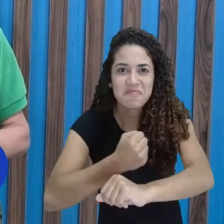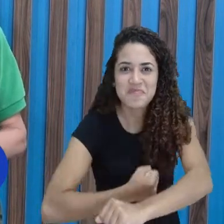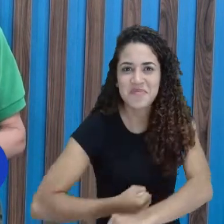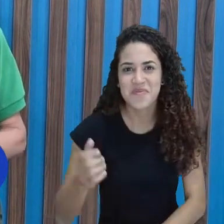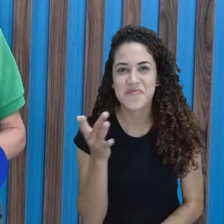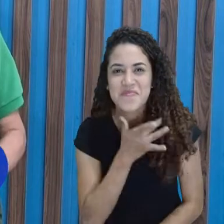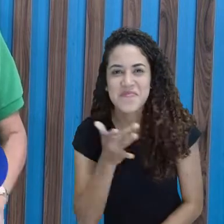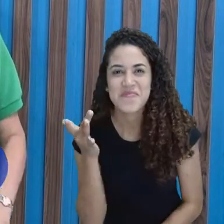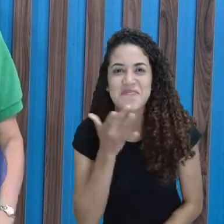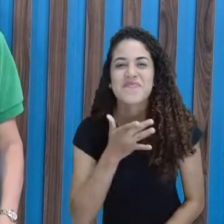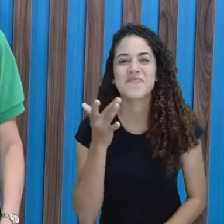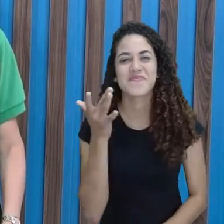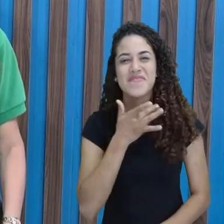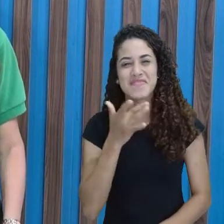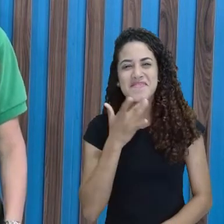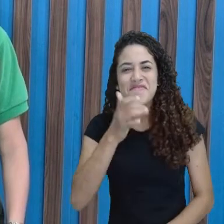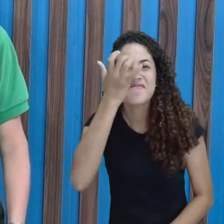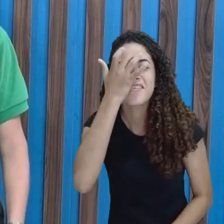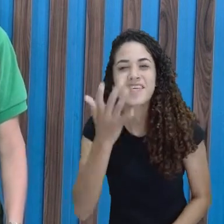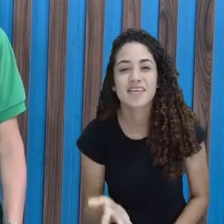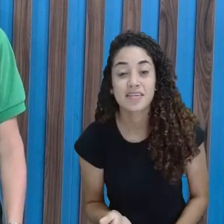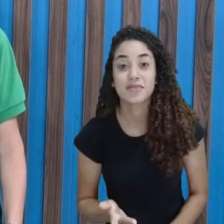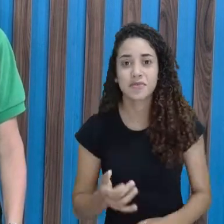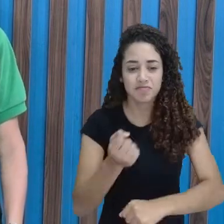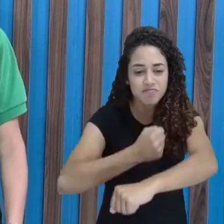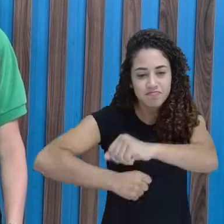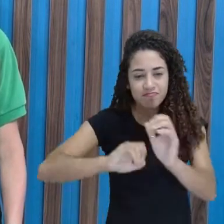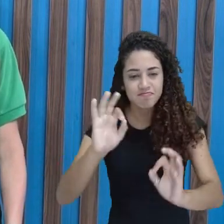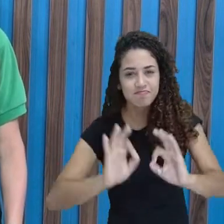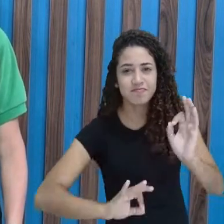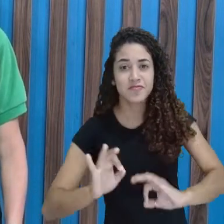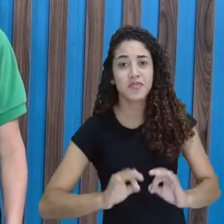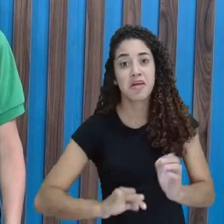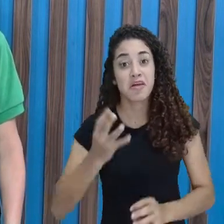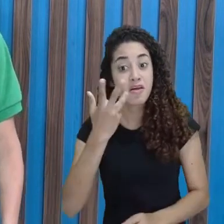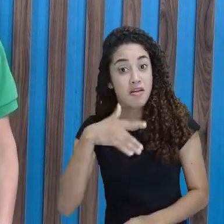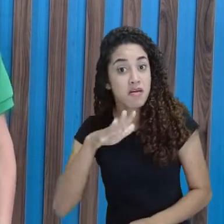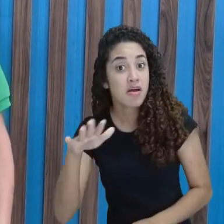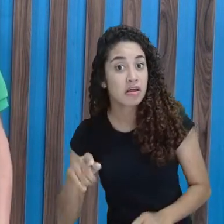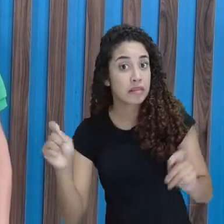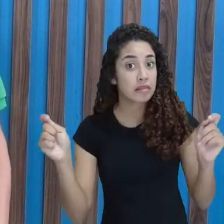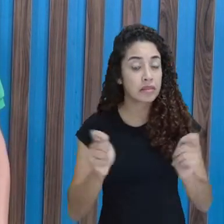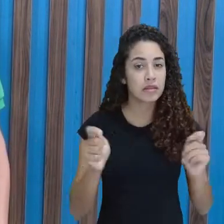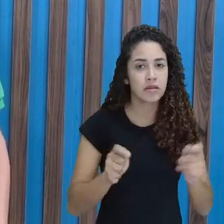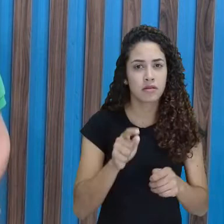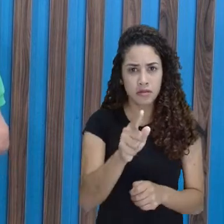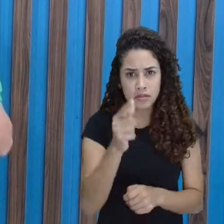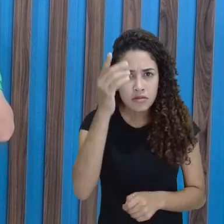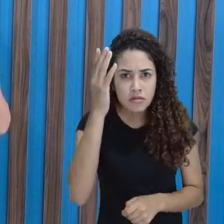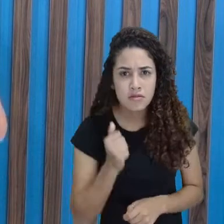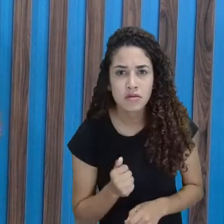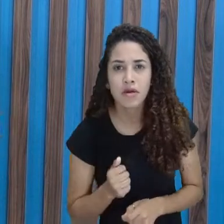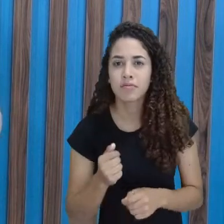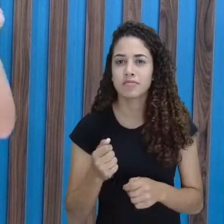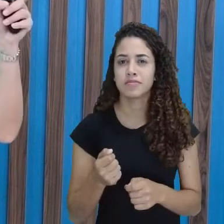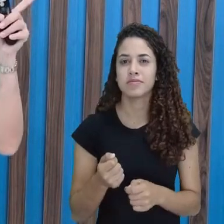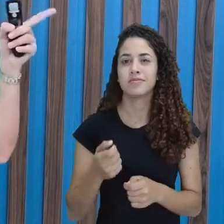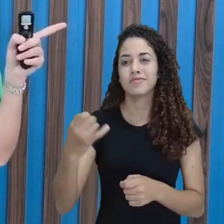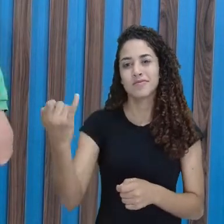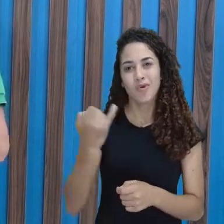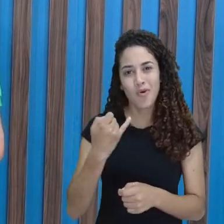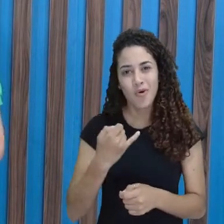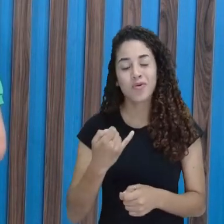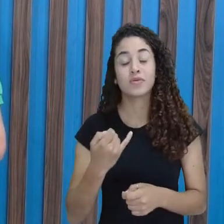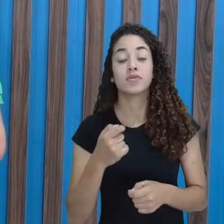gostosinha e que seja fácil de fazer, que criança possa fazer? Qual é a receita que você sabe fazer? Me conta lá no